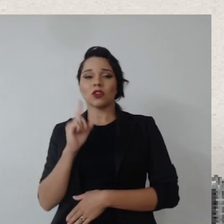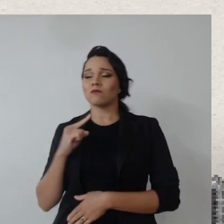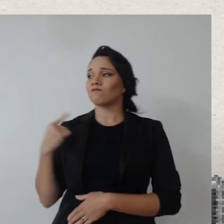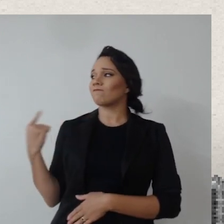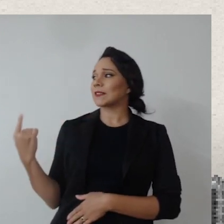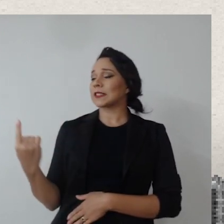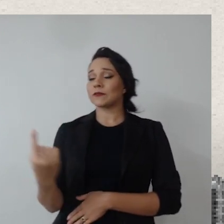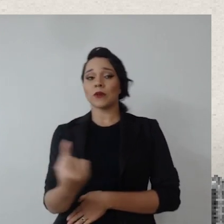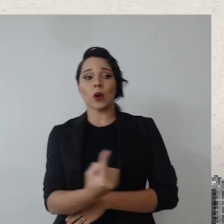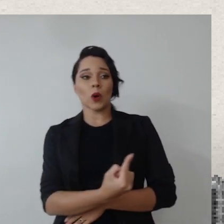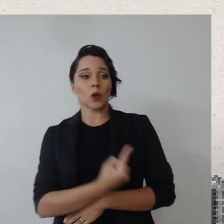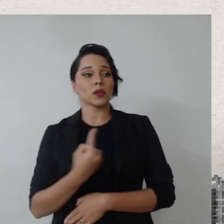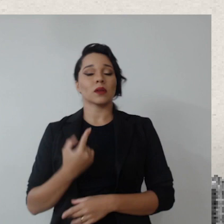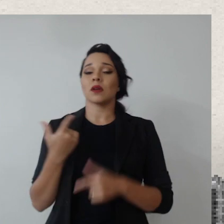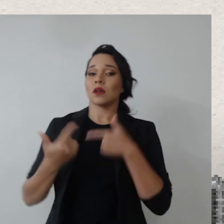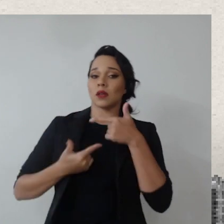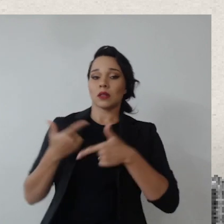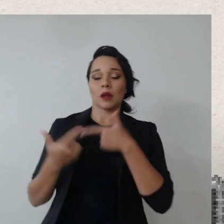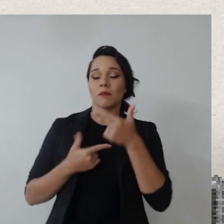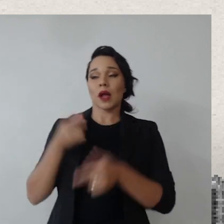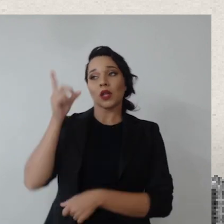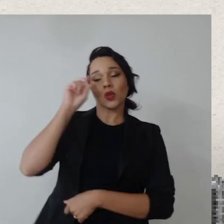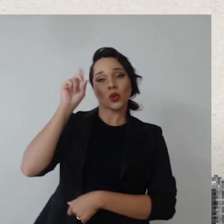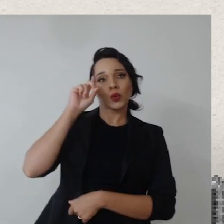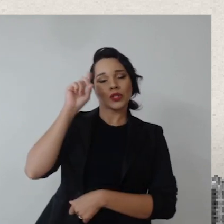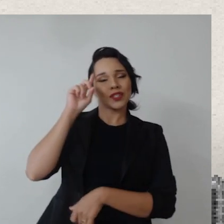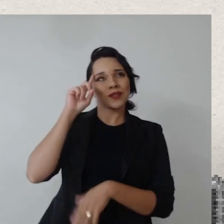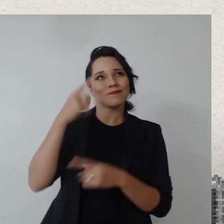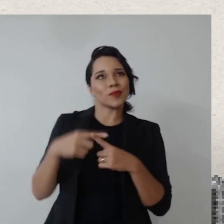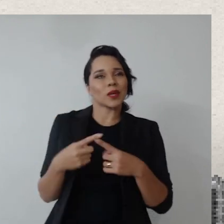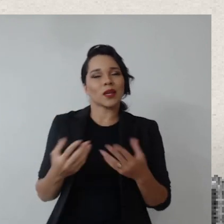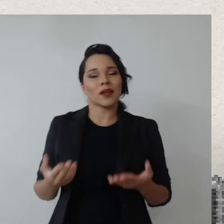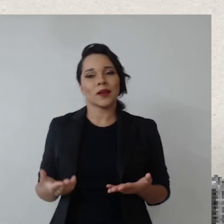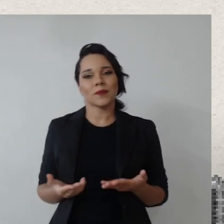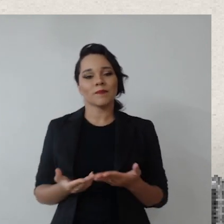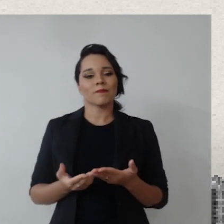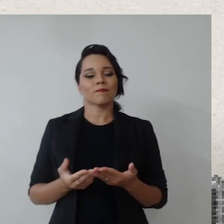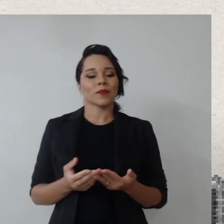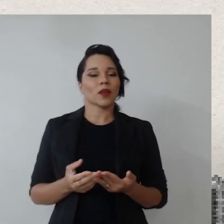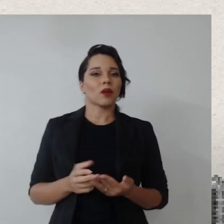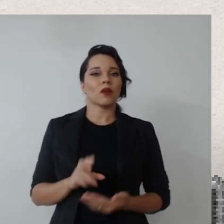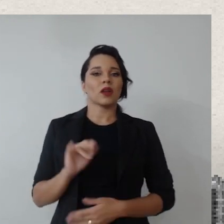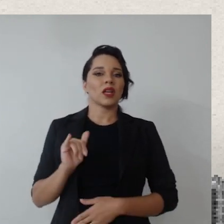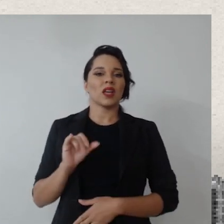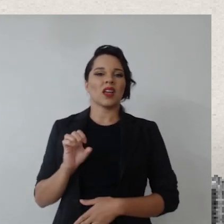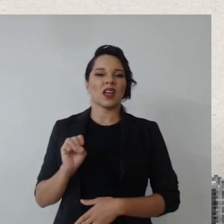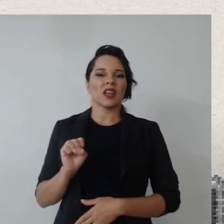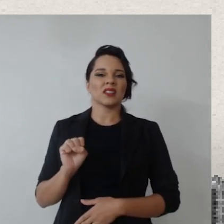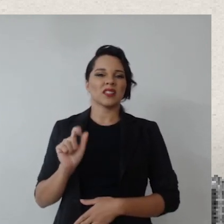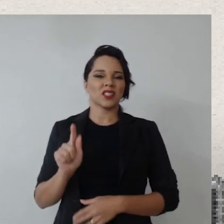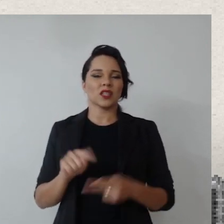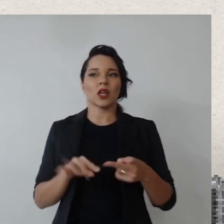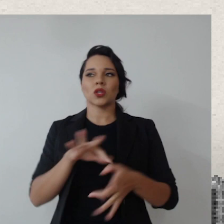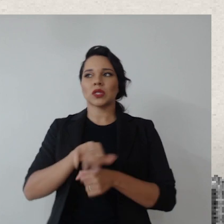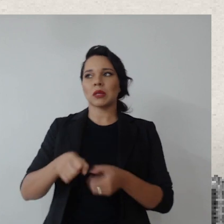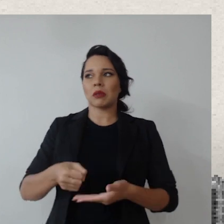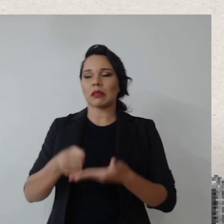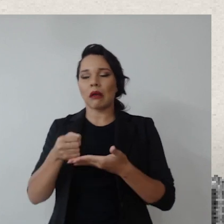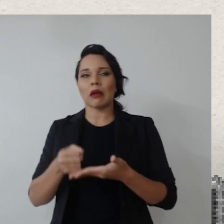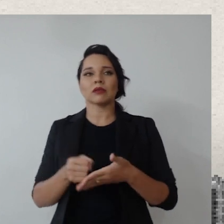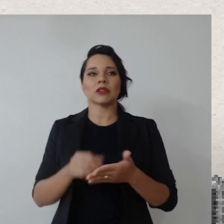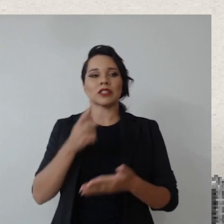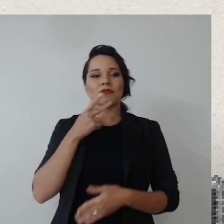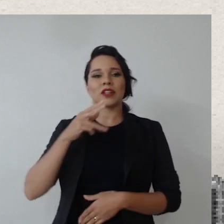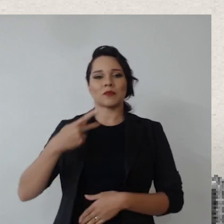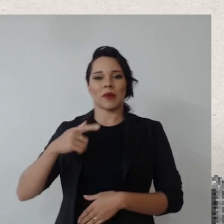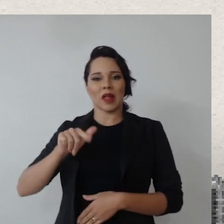aí no entorno, né, que trabalham diariamente, porque assim, ISG, sustentabilidade, quando a